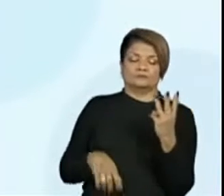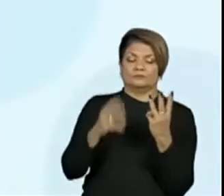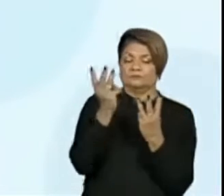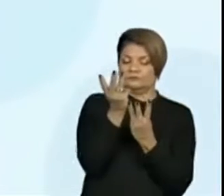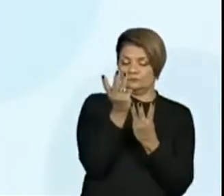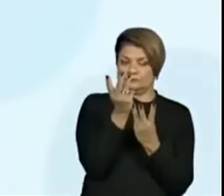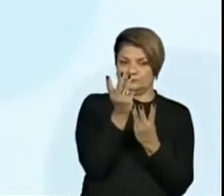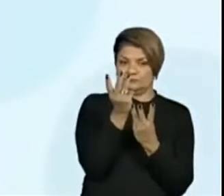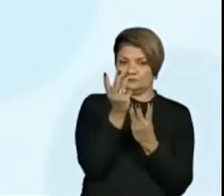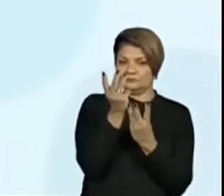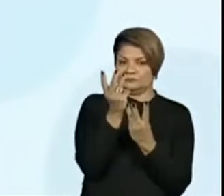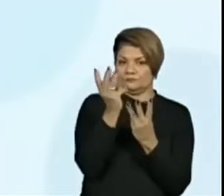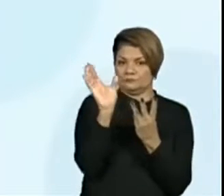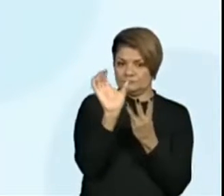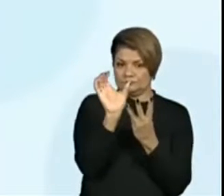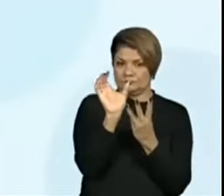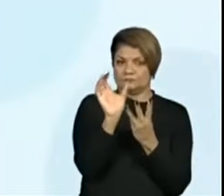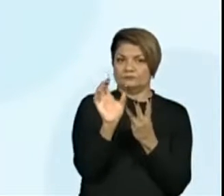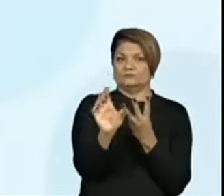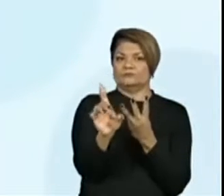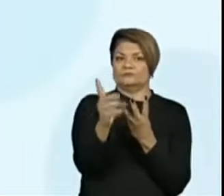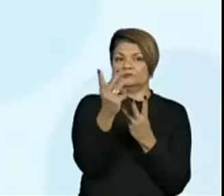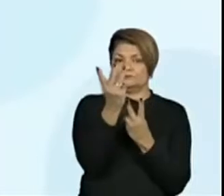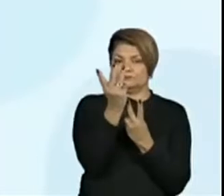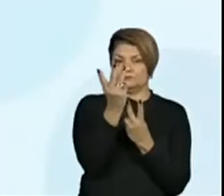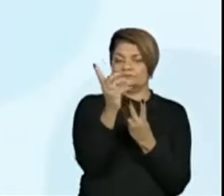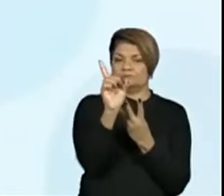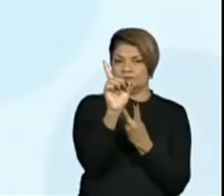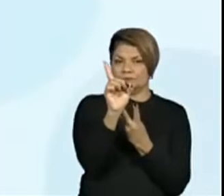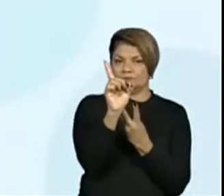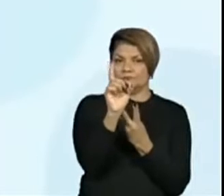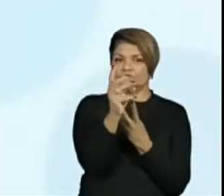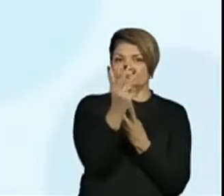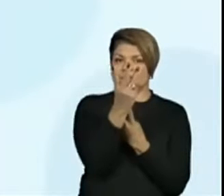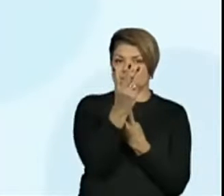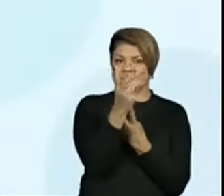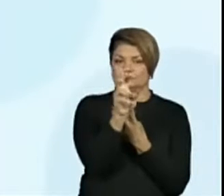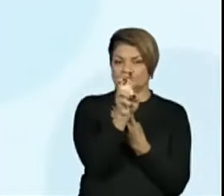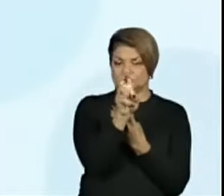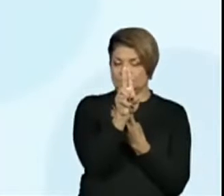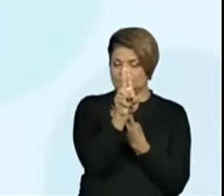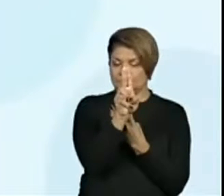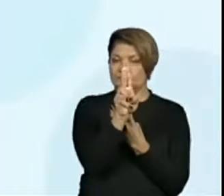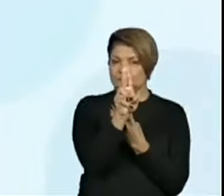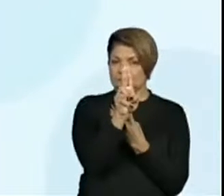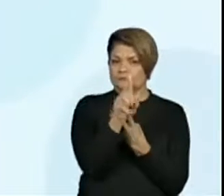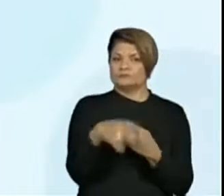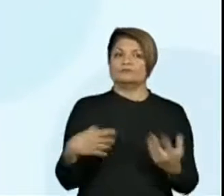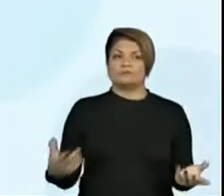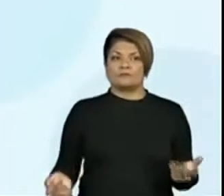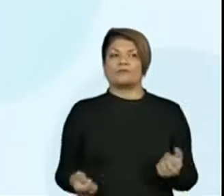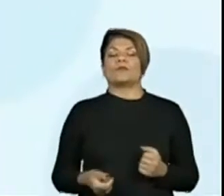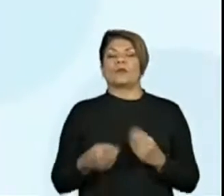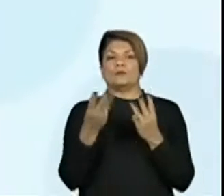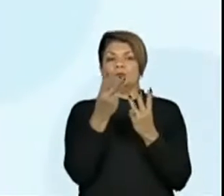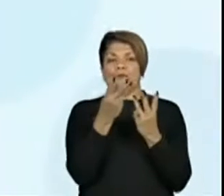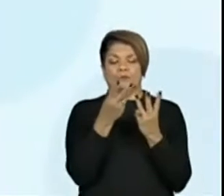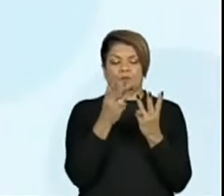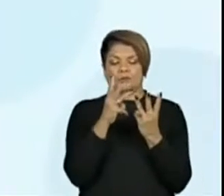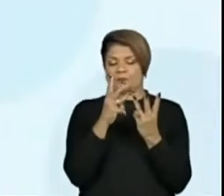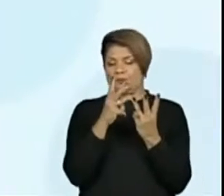e 3 unidades. E como que nós representamos aí as 3 centenas? É o número? 300.